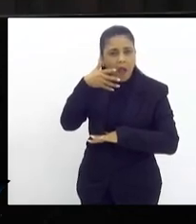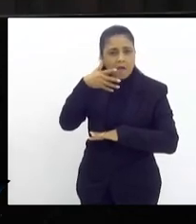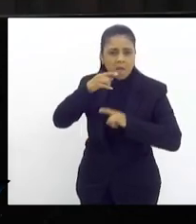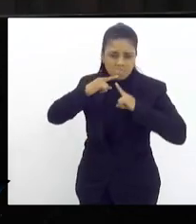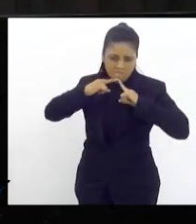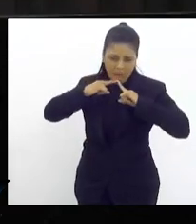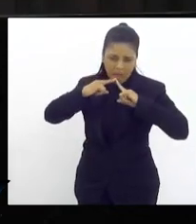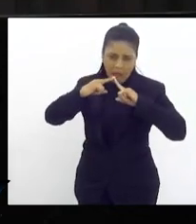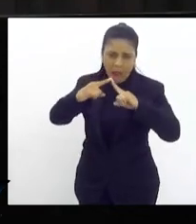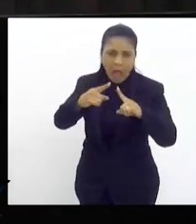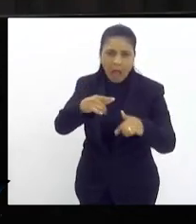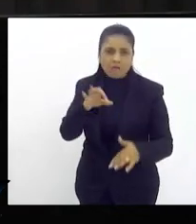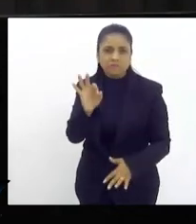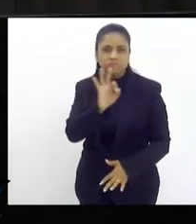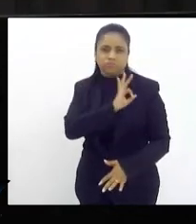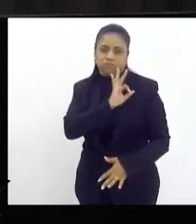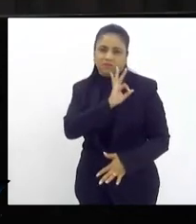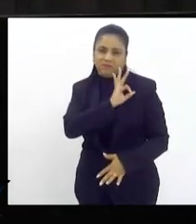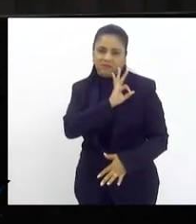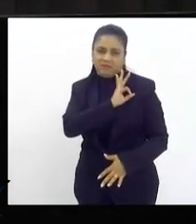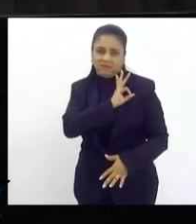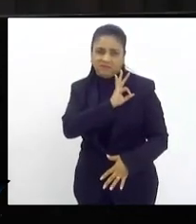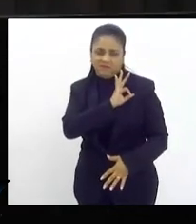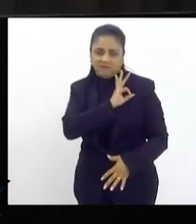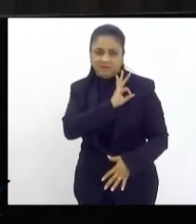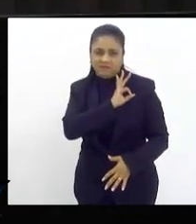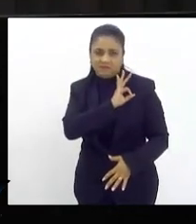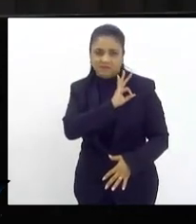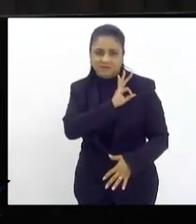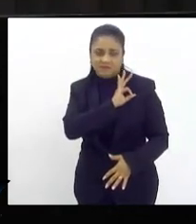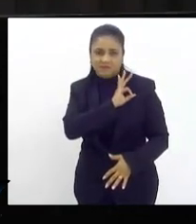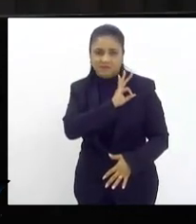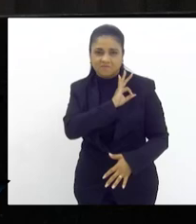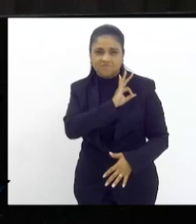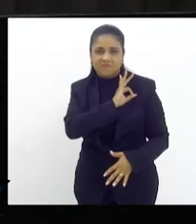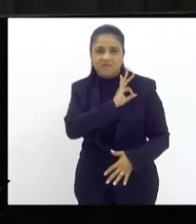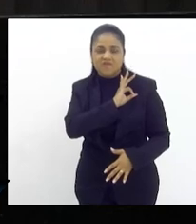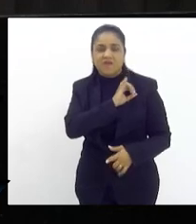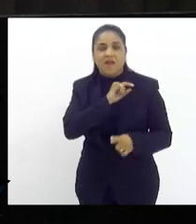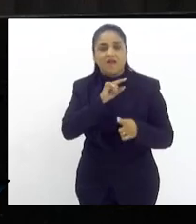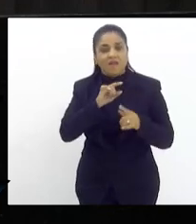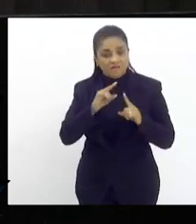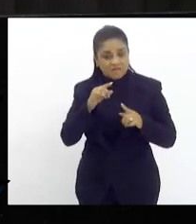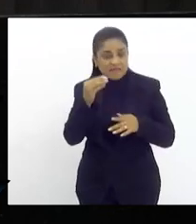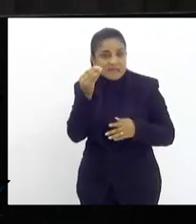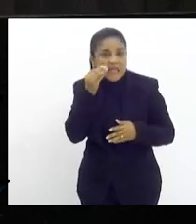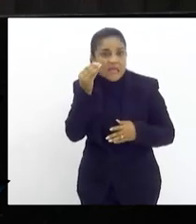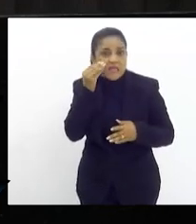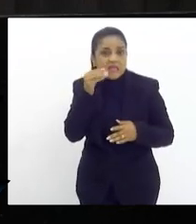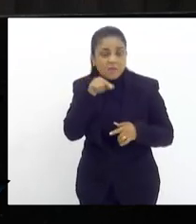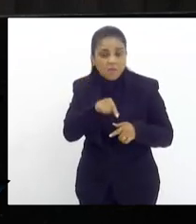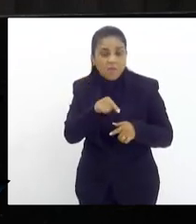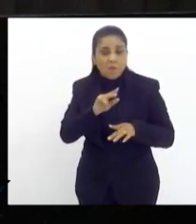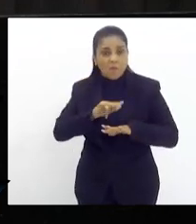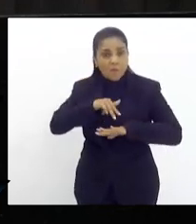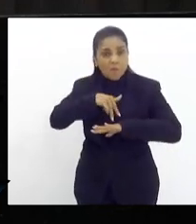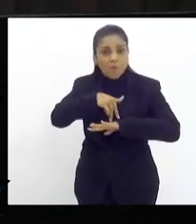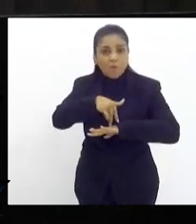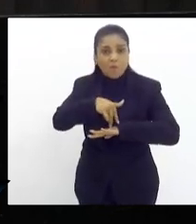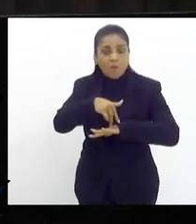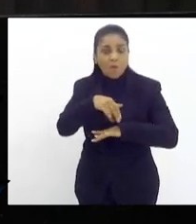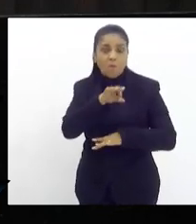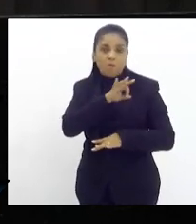os policiais que tentam se defender muitas das vezes vimos muitas das vezes aí policial fica